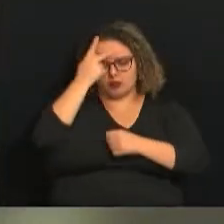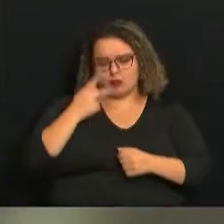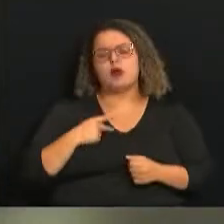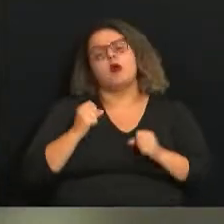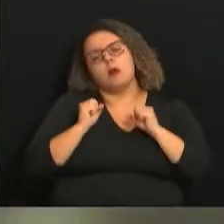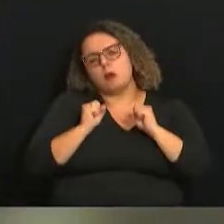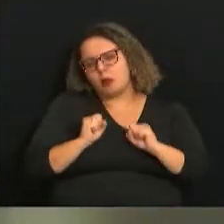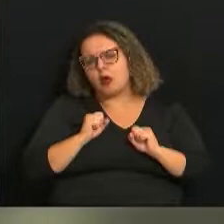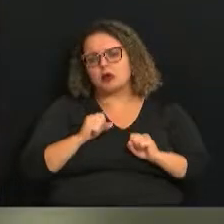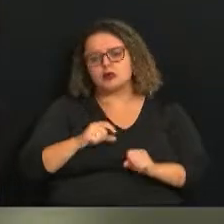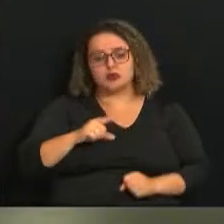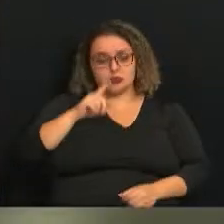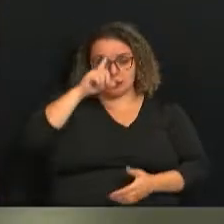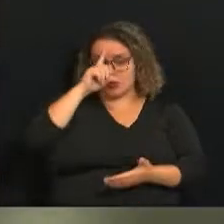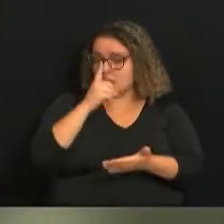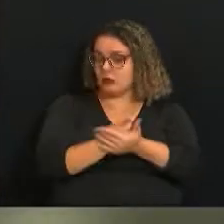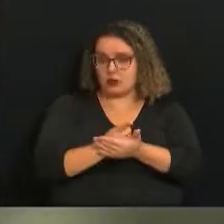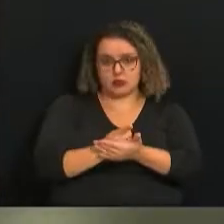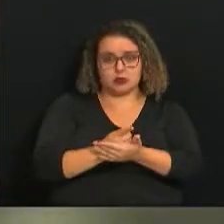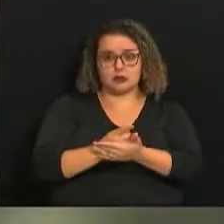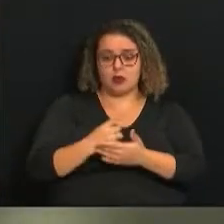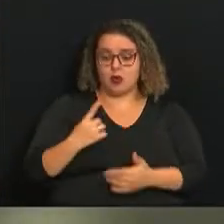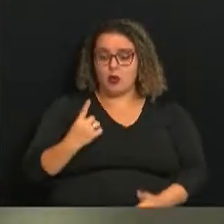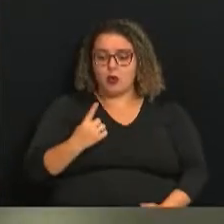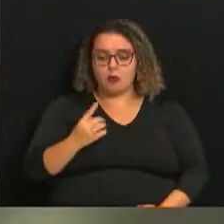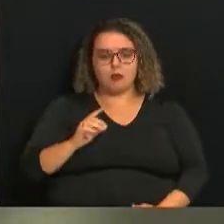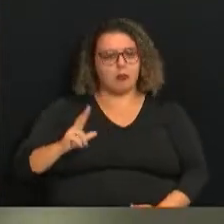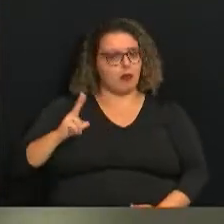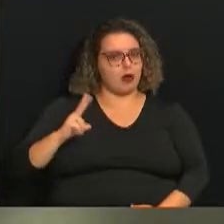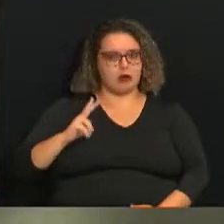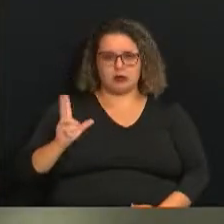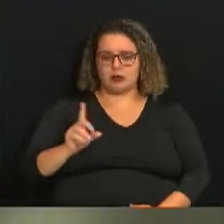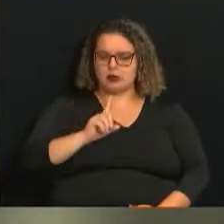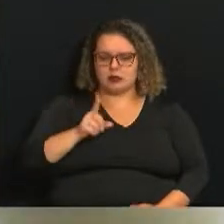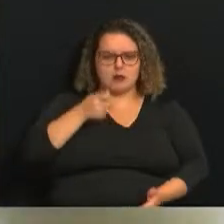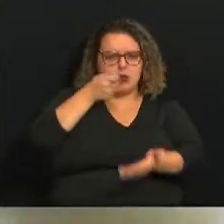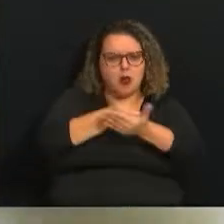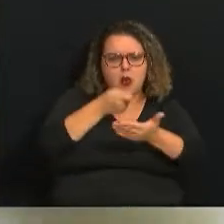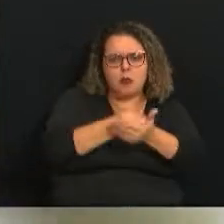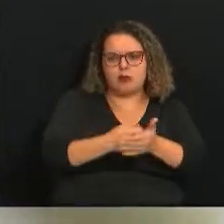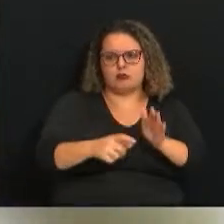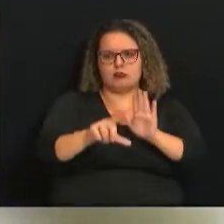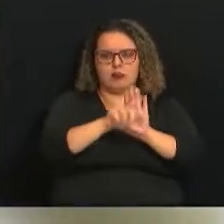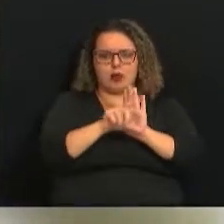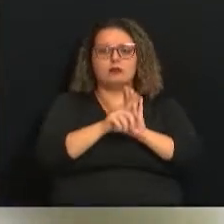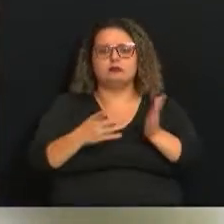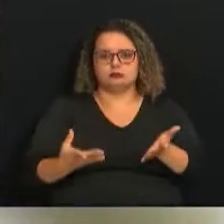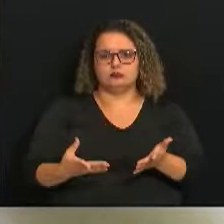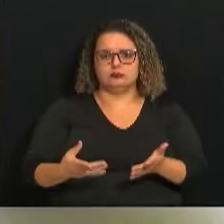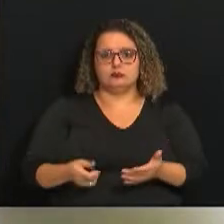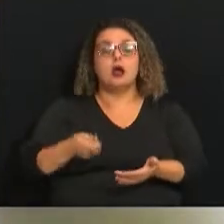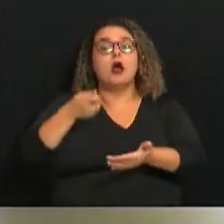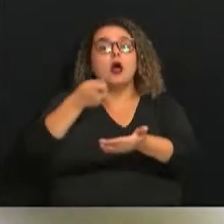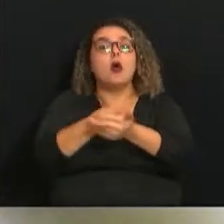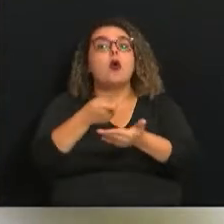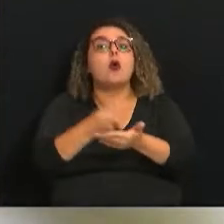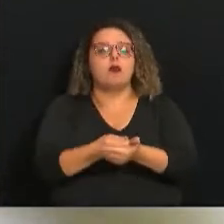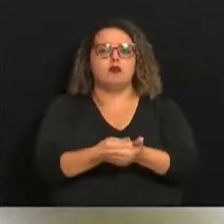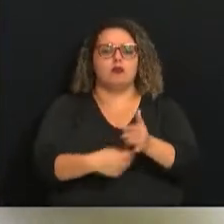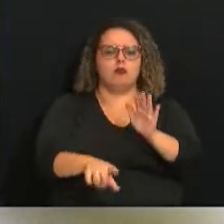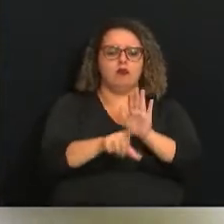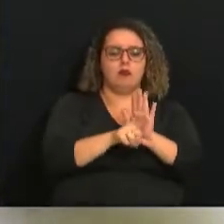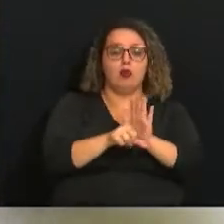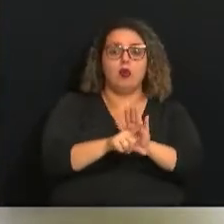individual. Mas não mais obrigatoriedade, não mais como determinação legal. A obrigatoriedade do uso das máscaras nos